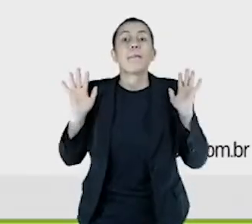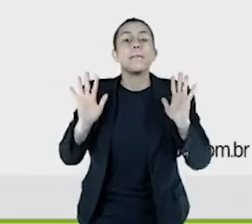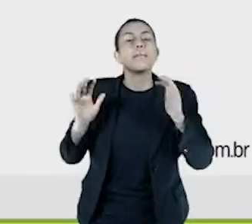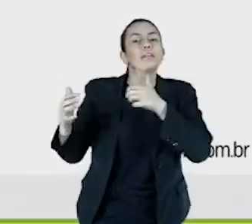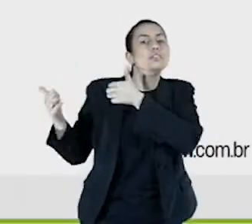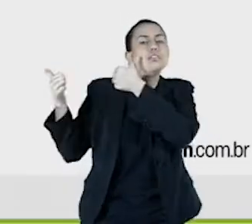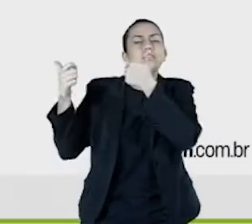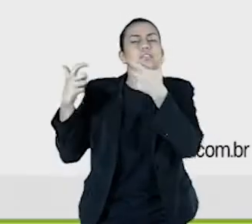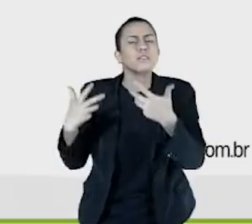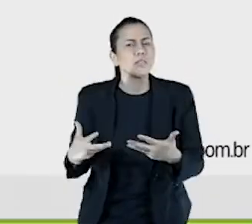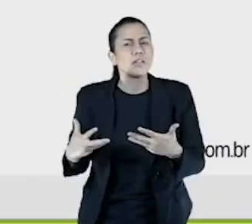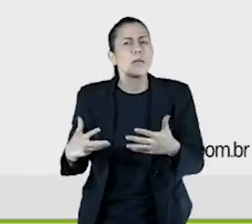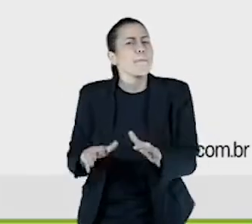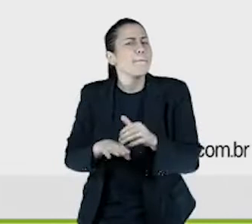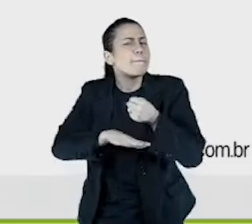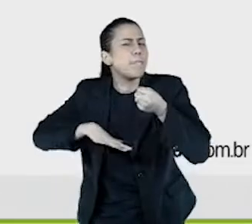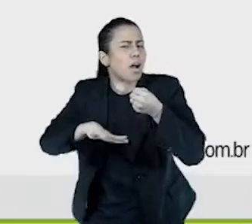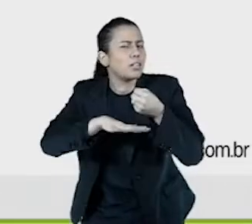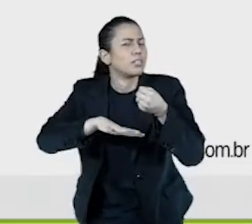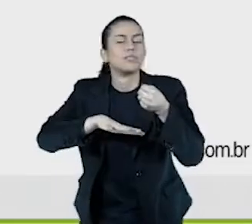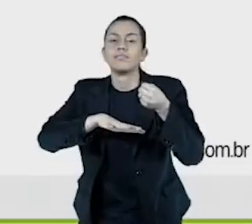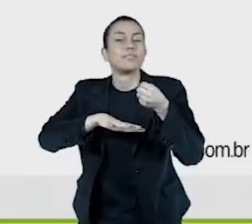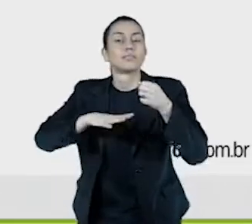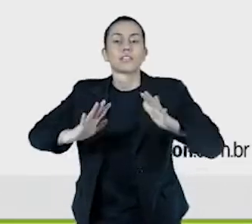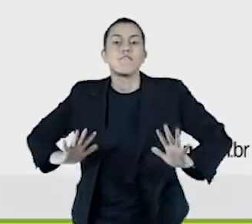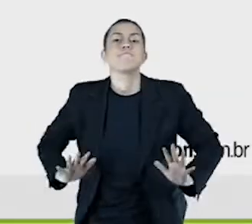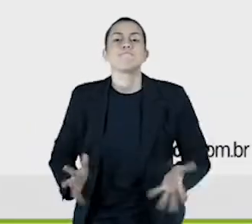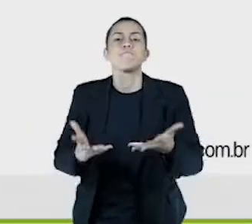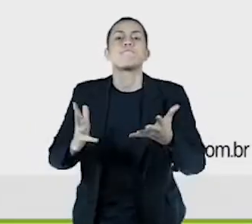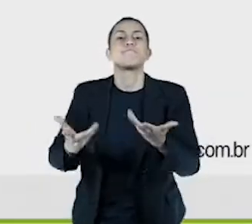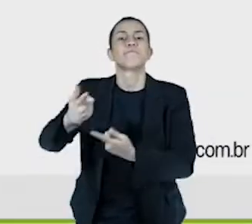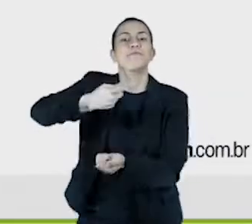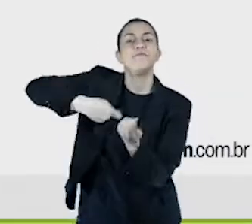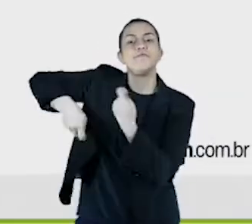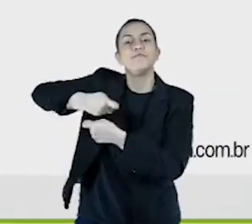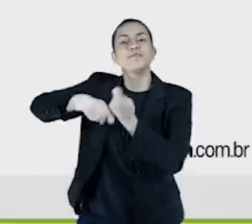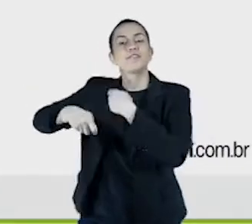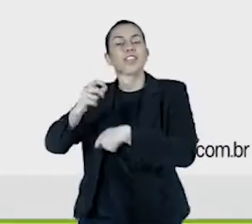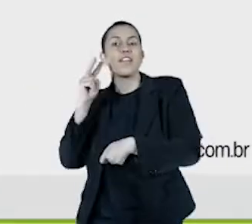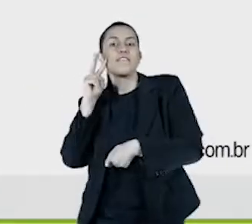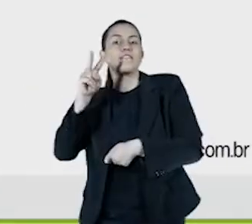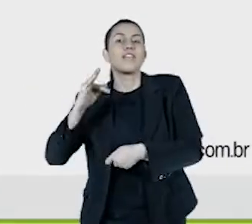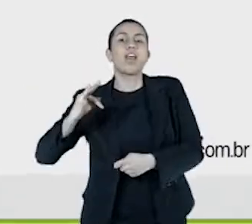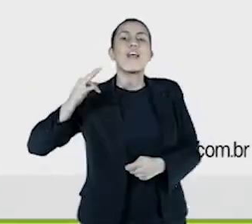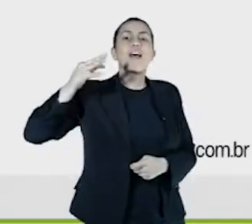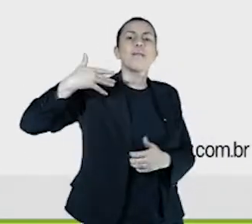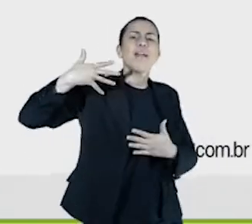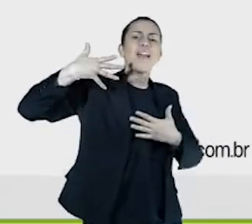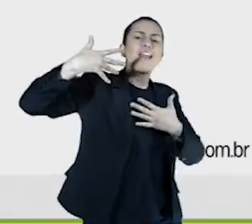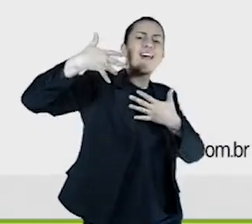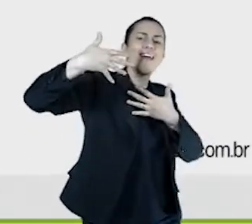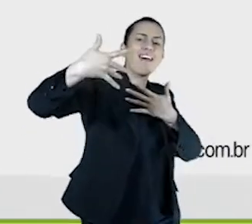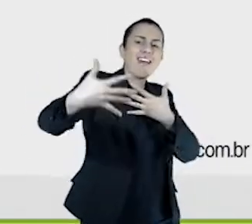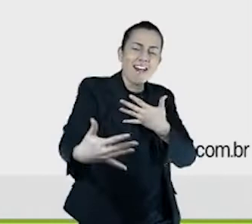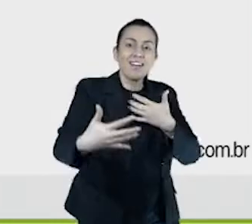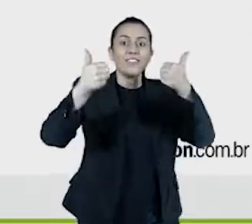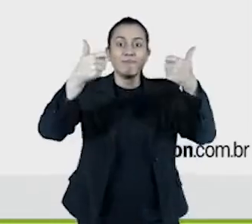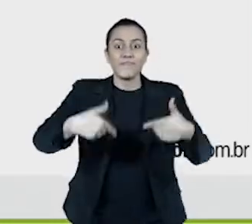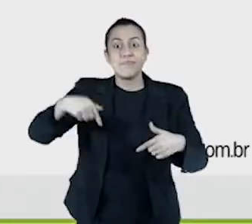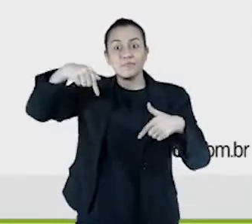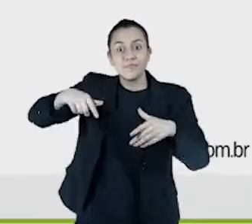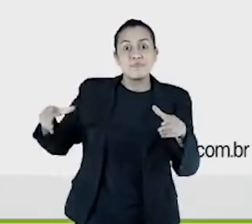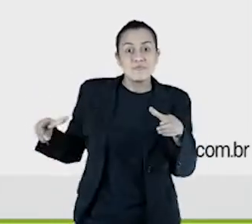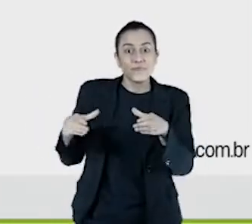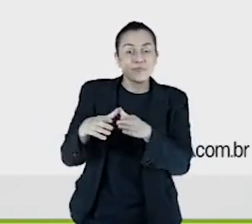que, por mais básico que pareça ser, é o que move os negócios com uma visão de longo prazo. Então, o que a gente está falando no modelo Amazon a ser